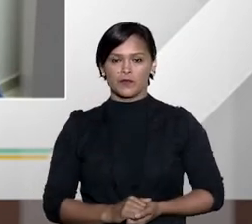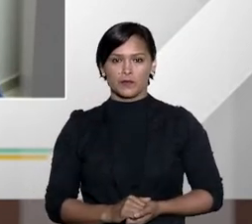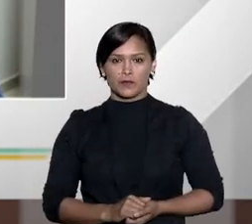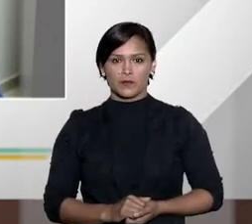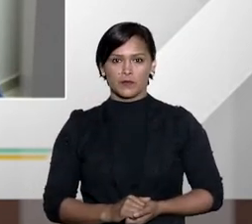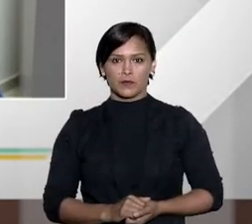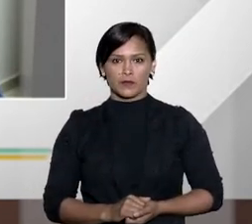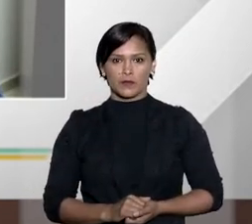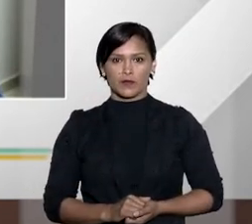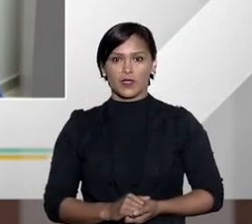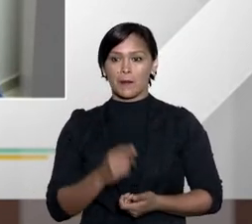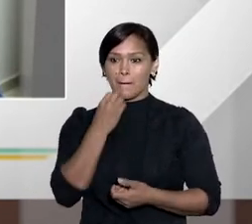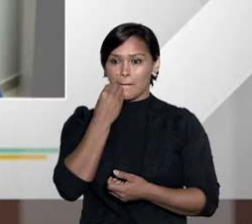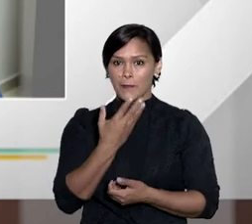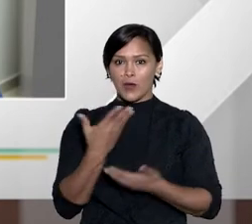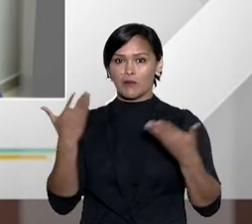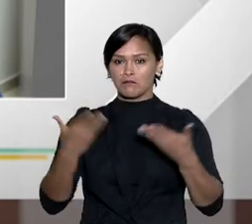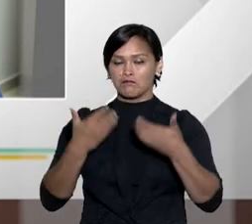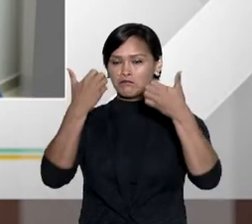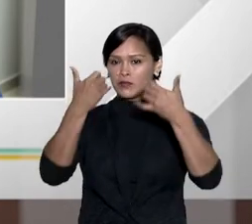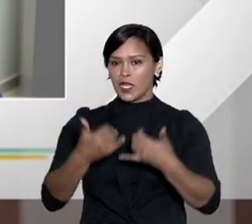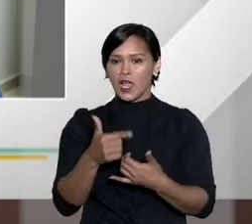julgamento no juizado especial cível